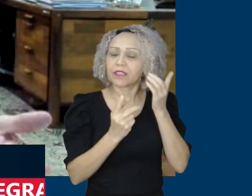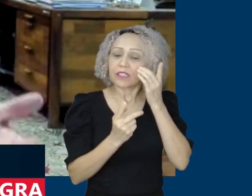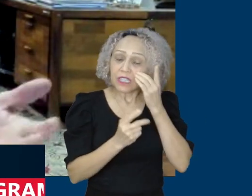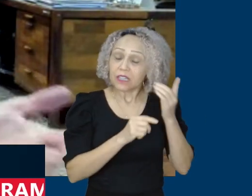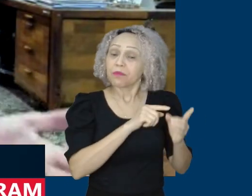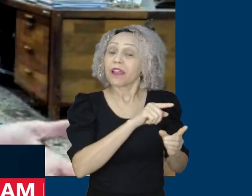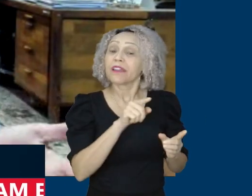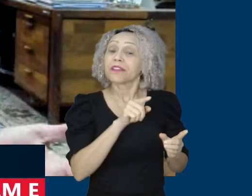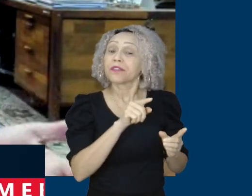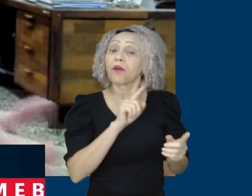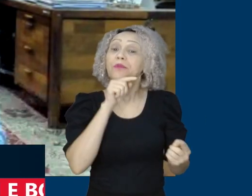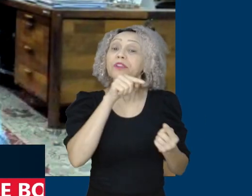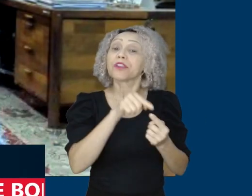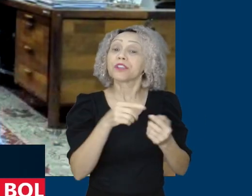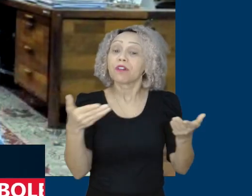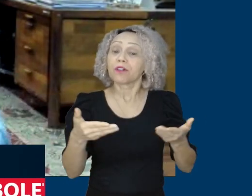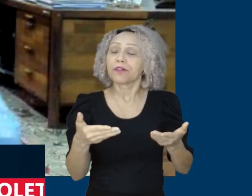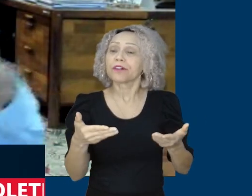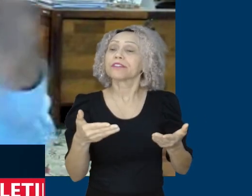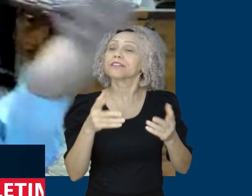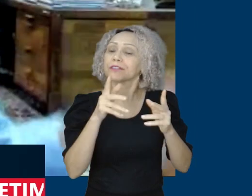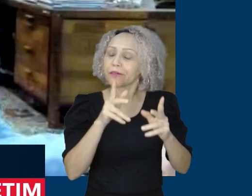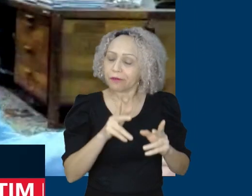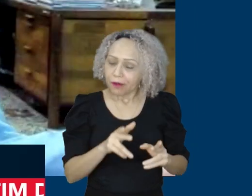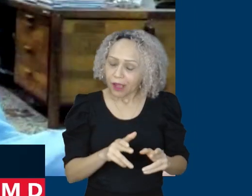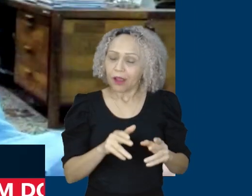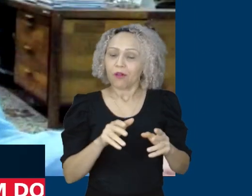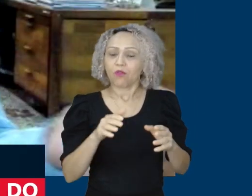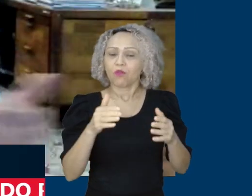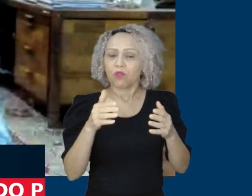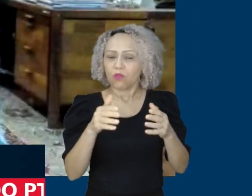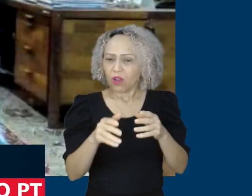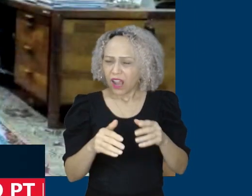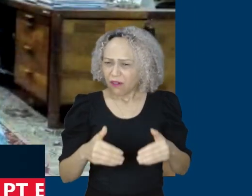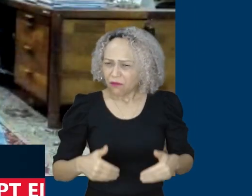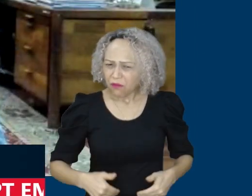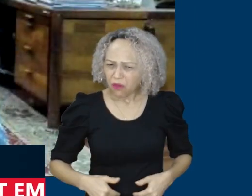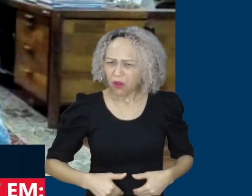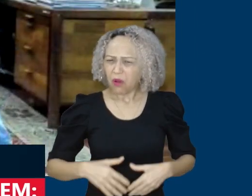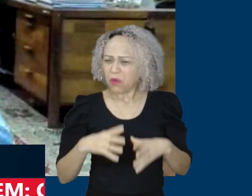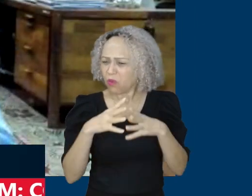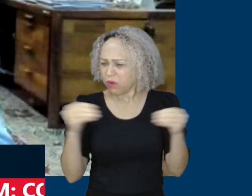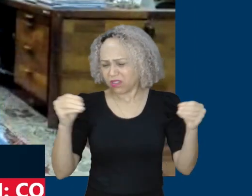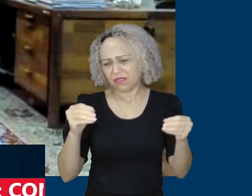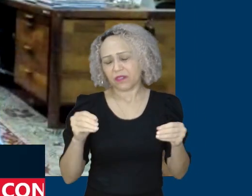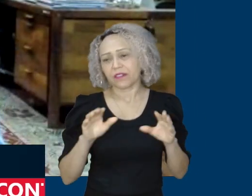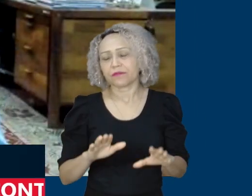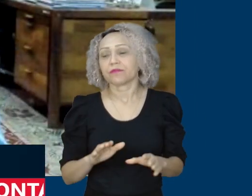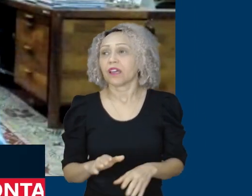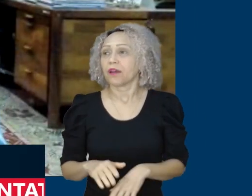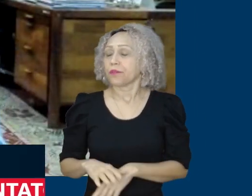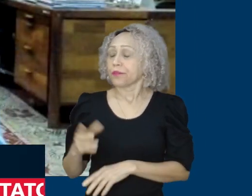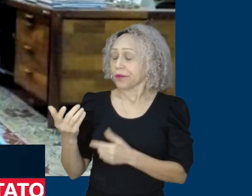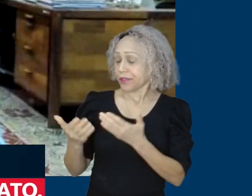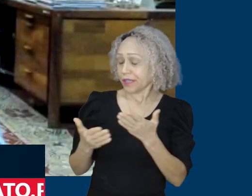constituiu a economia brasileira, tirando a décima segunda economia para a sexta economia do mundo.